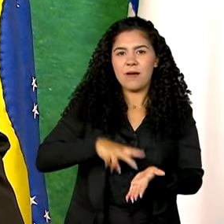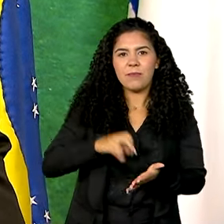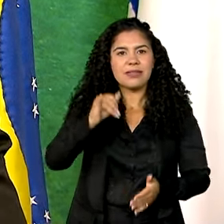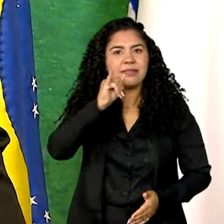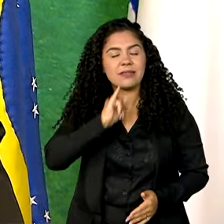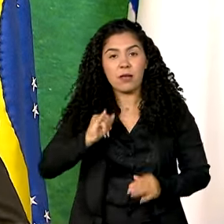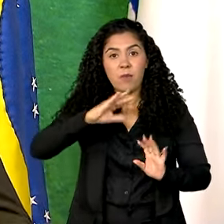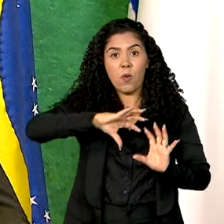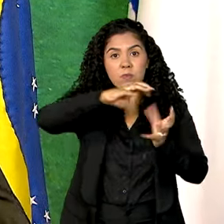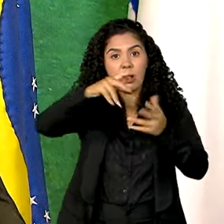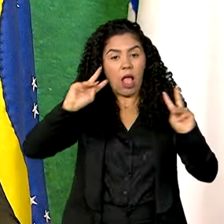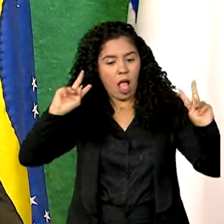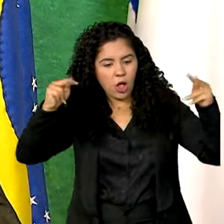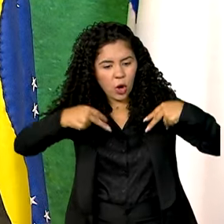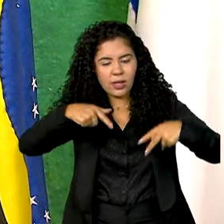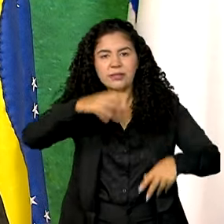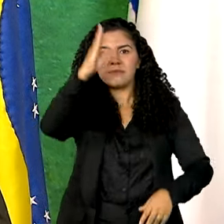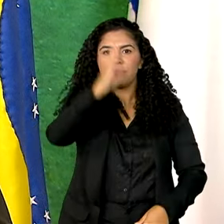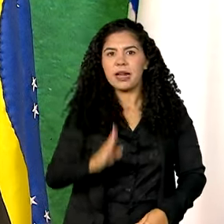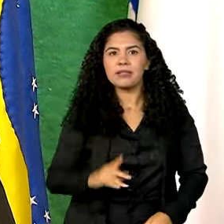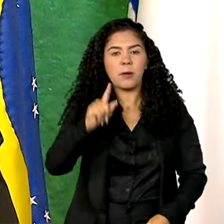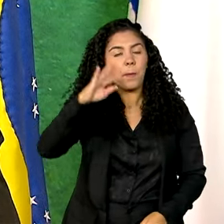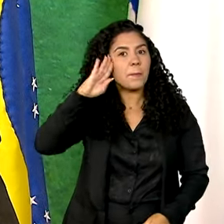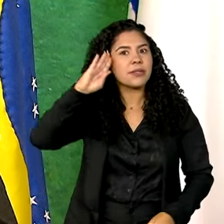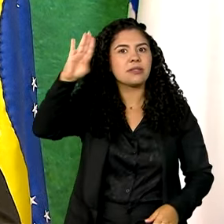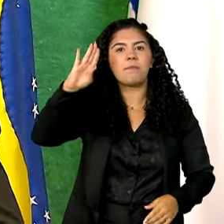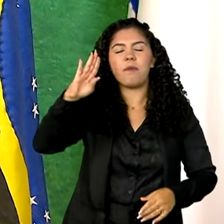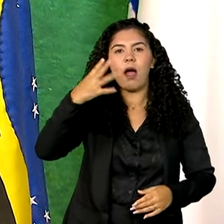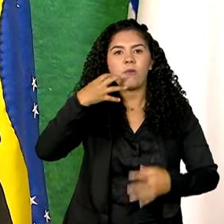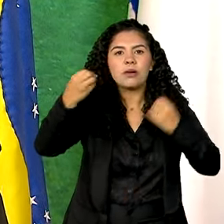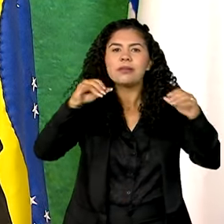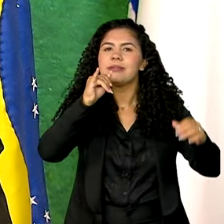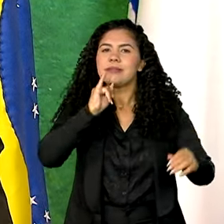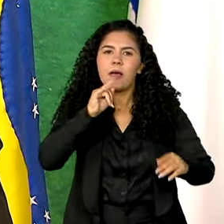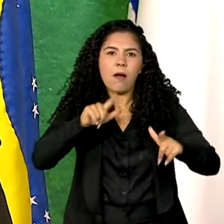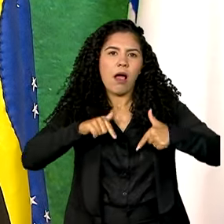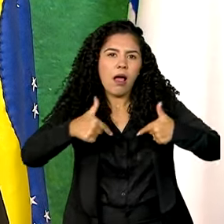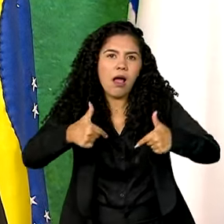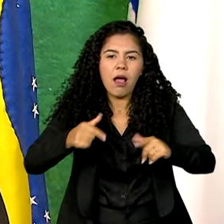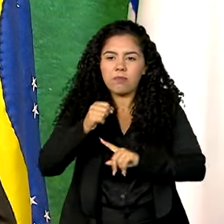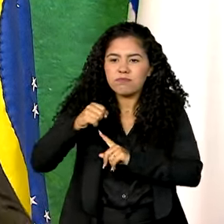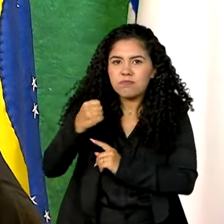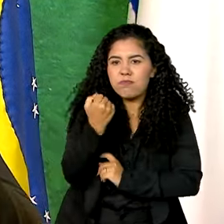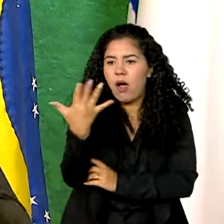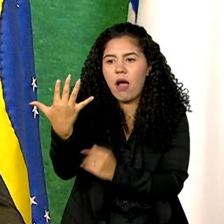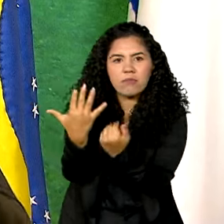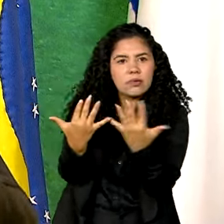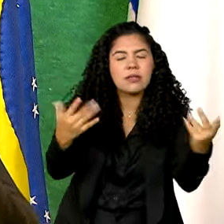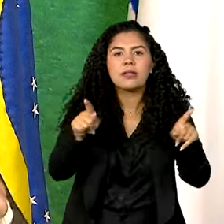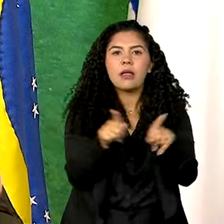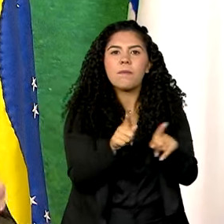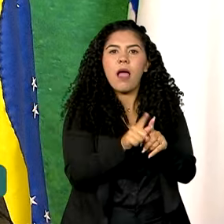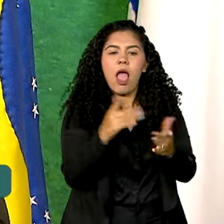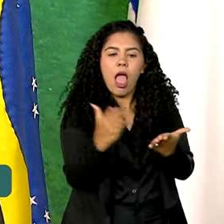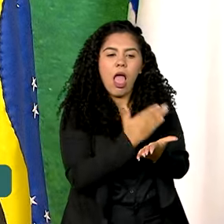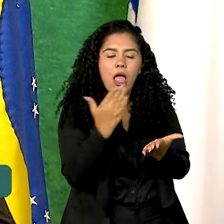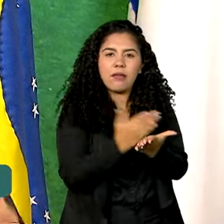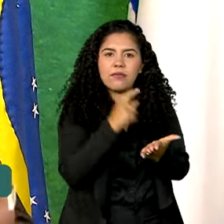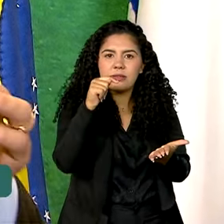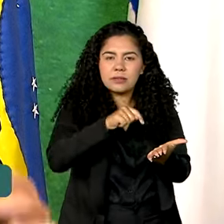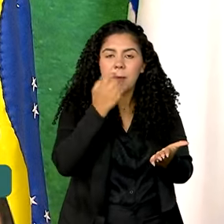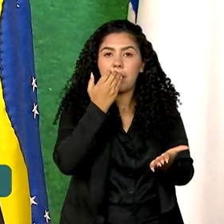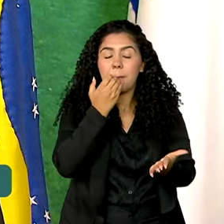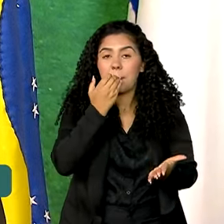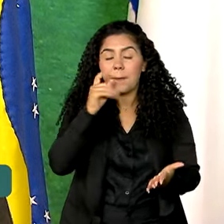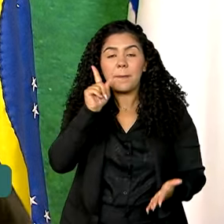reconheceu o Brasil como o principal destino do mundo para a prática de ecoturismo. A revista US News e World Report